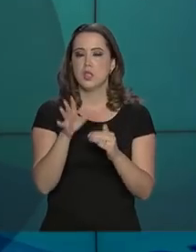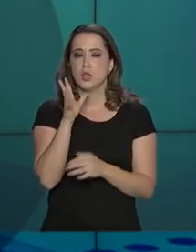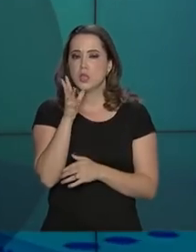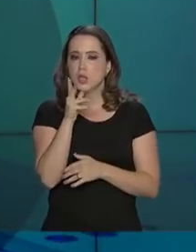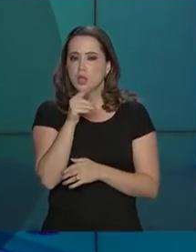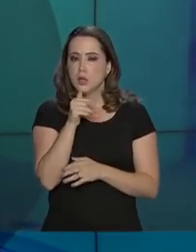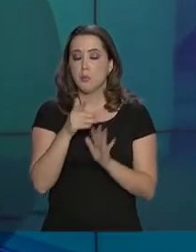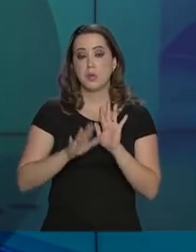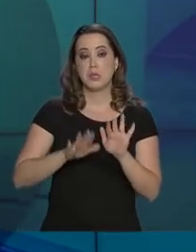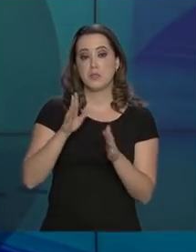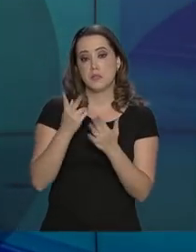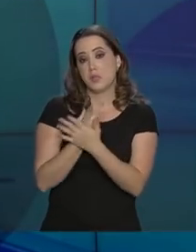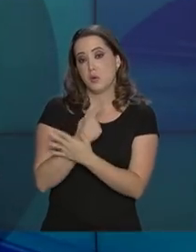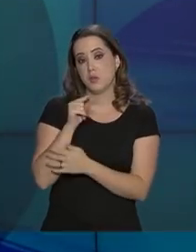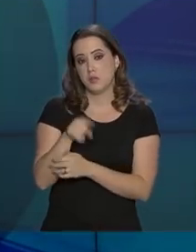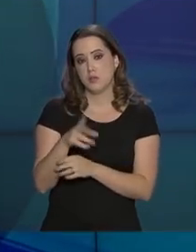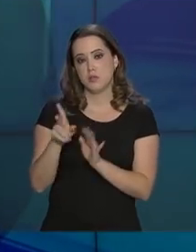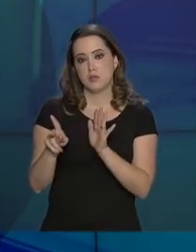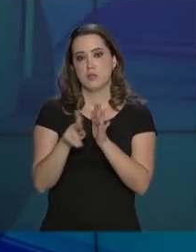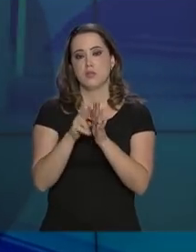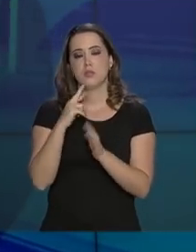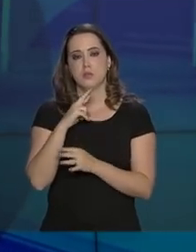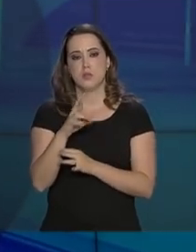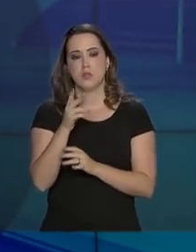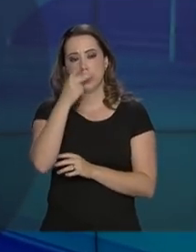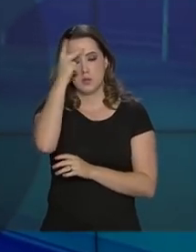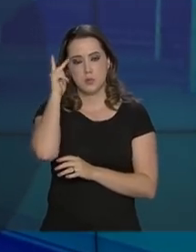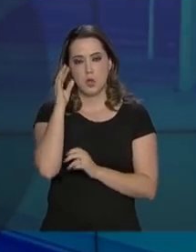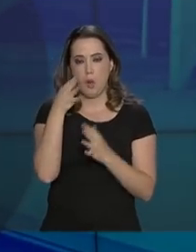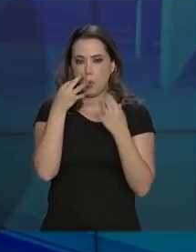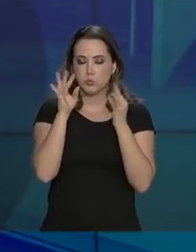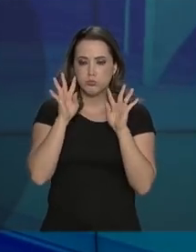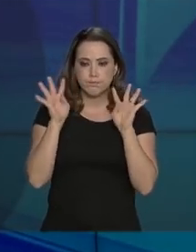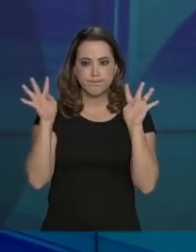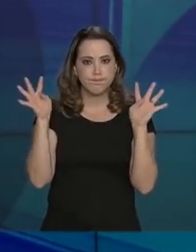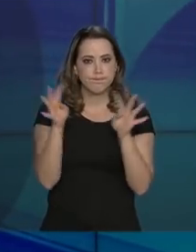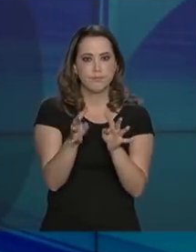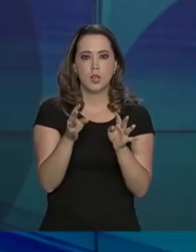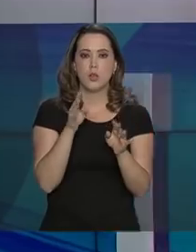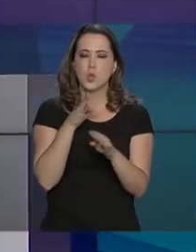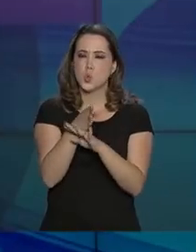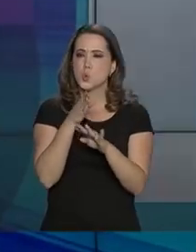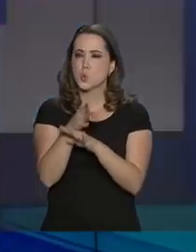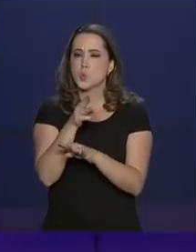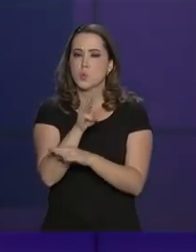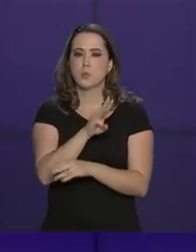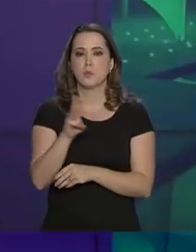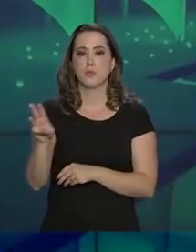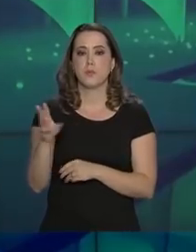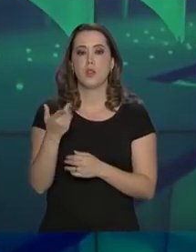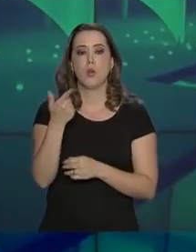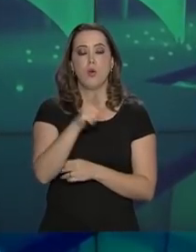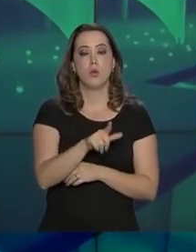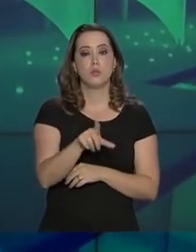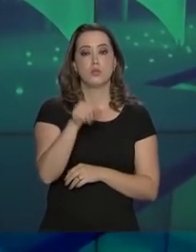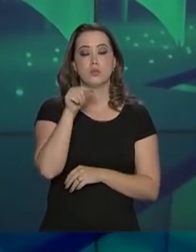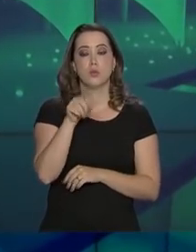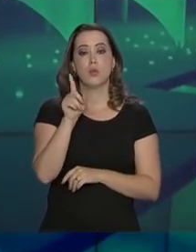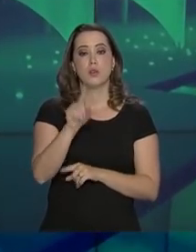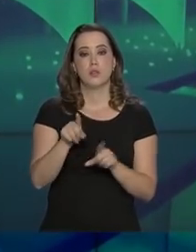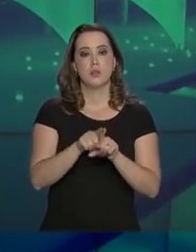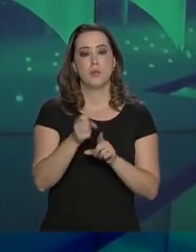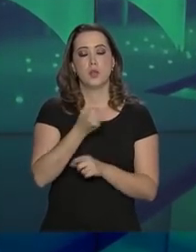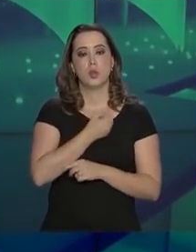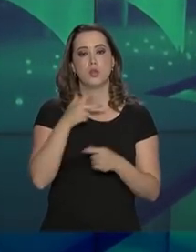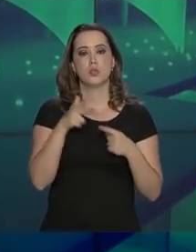lentidão que, eventualmente, possa ser registrada é resultado do grande número de acessos simultâneos. Outra decisão é que